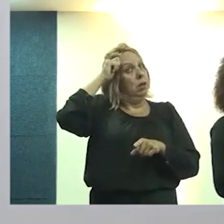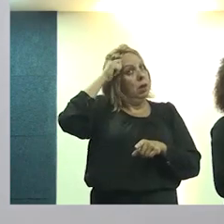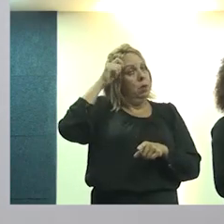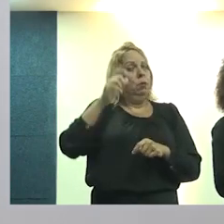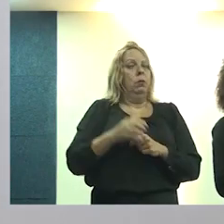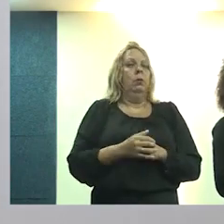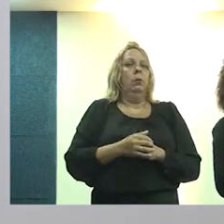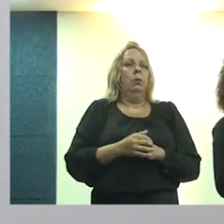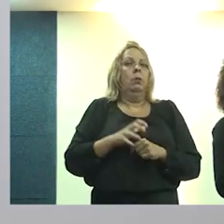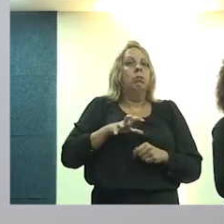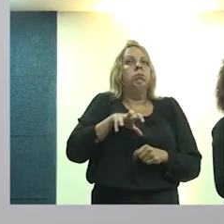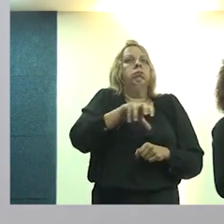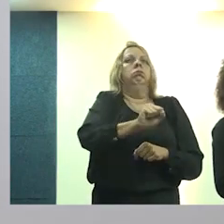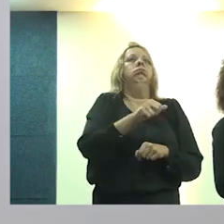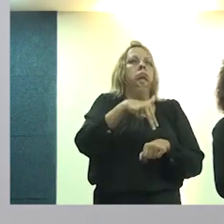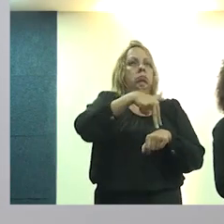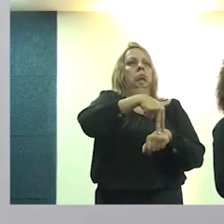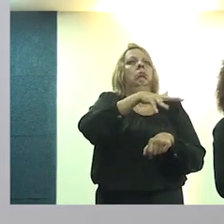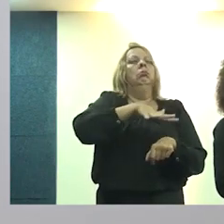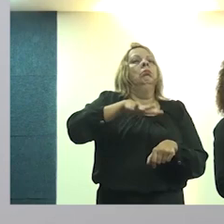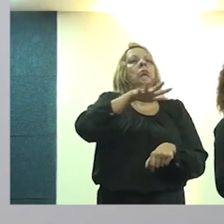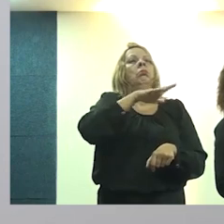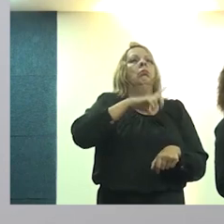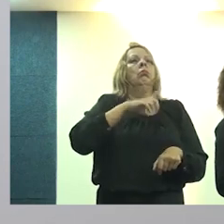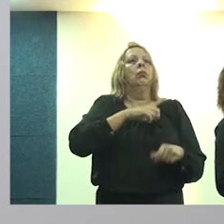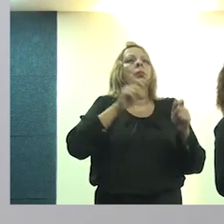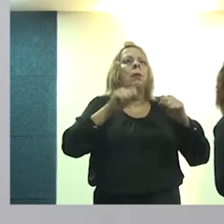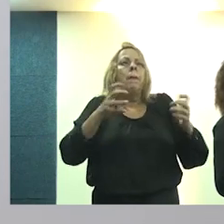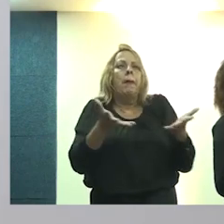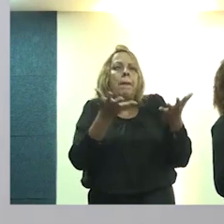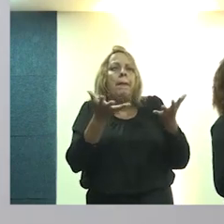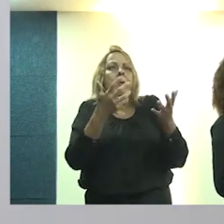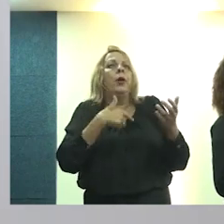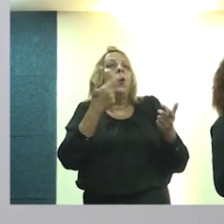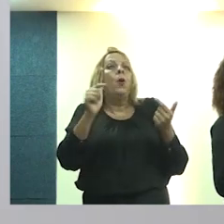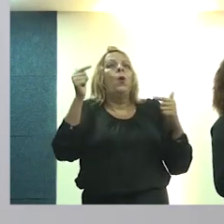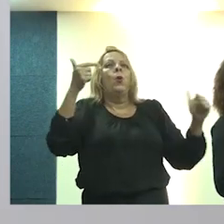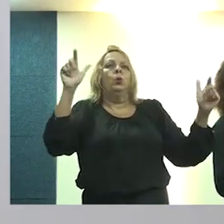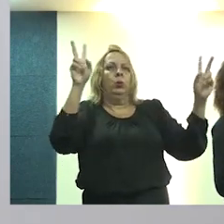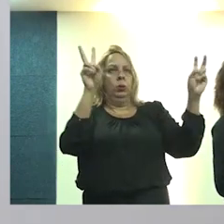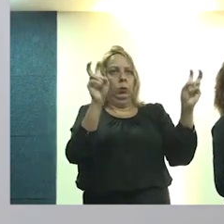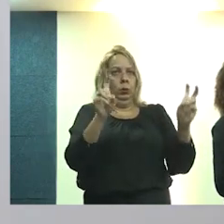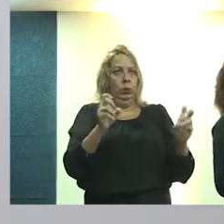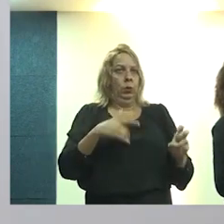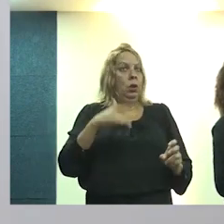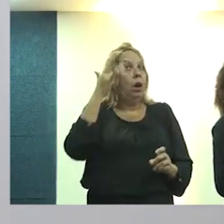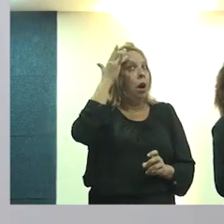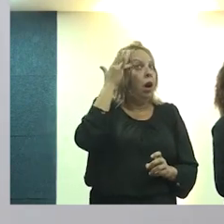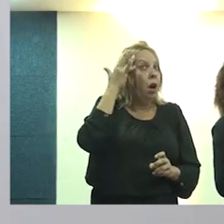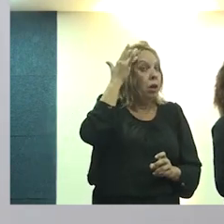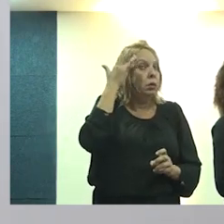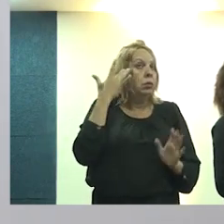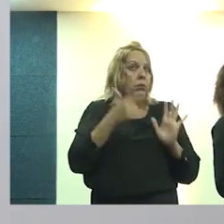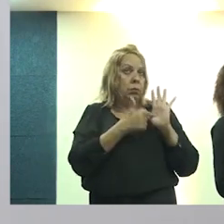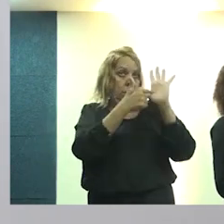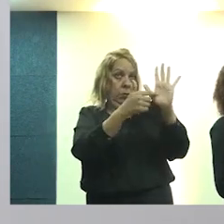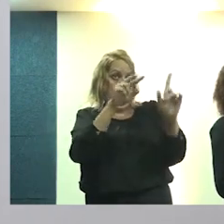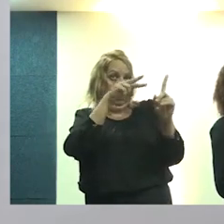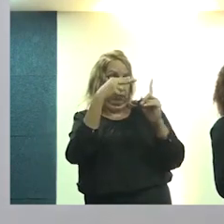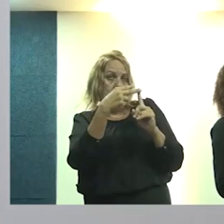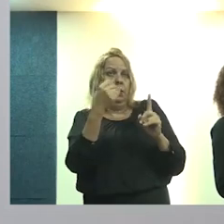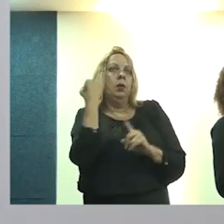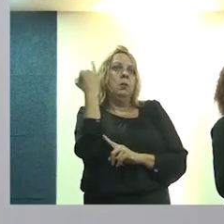ocupa agora esse espaço no poder executivo para fomentar uma série de outras questões. Eu acho que eu queria trazer um pouco dessa